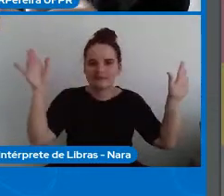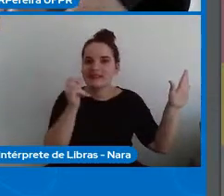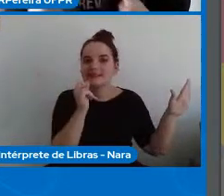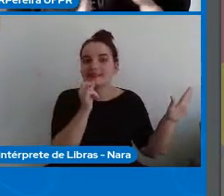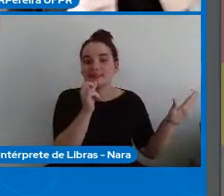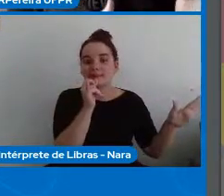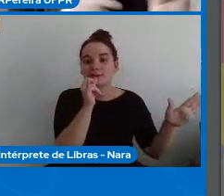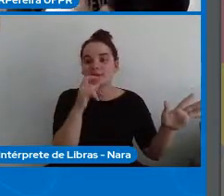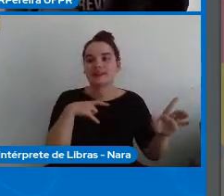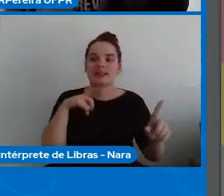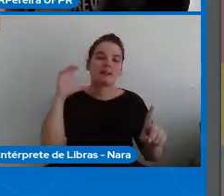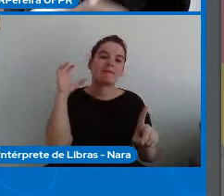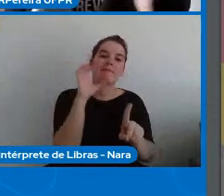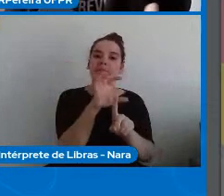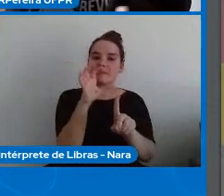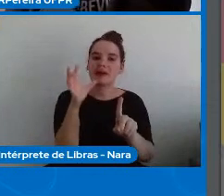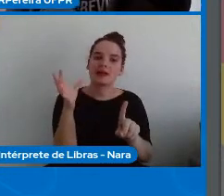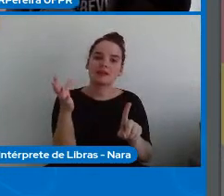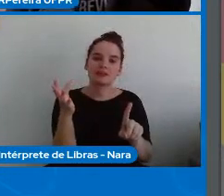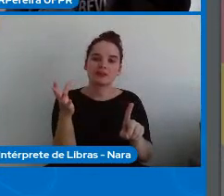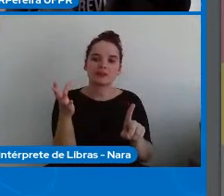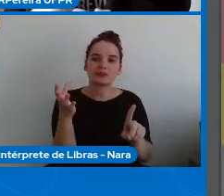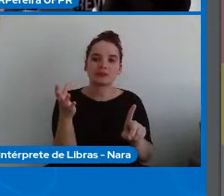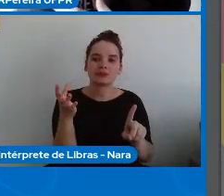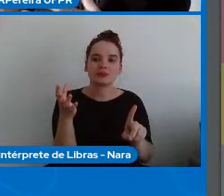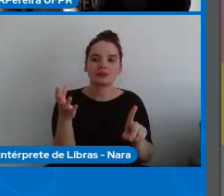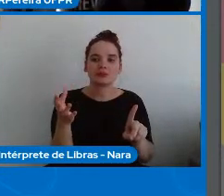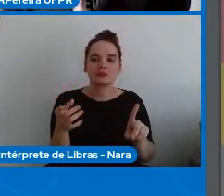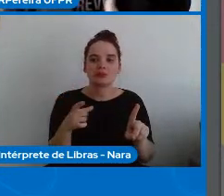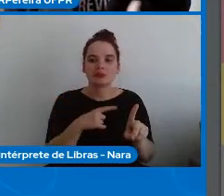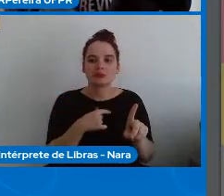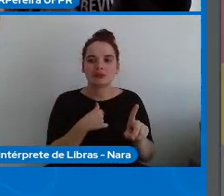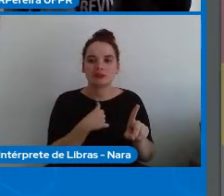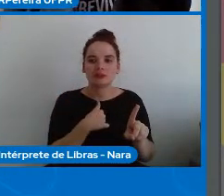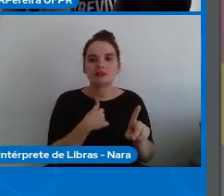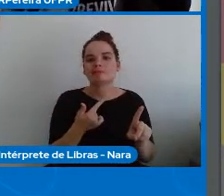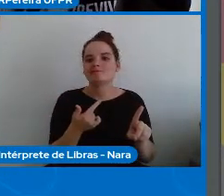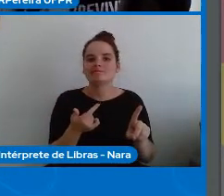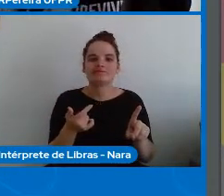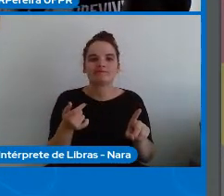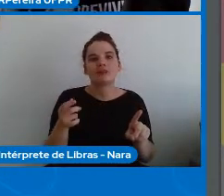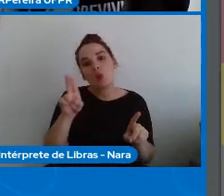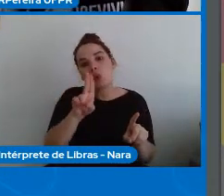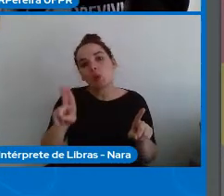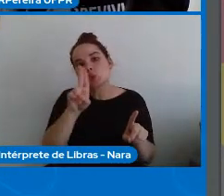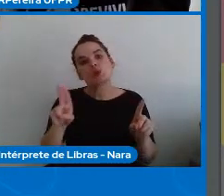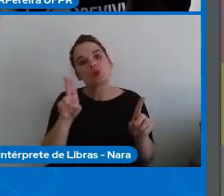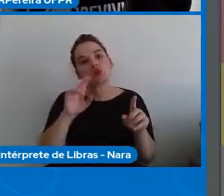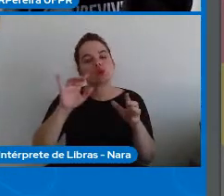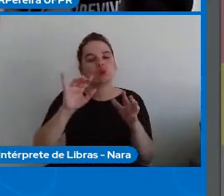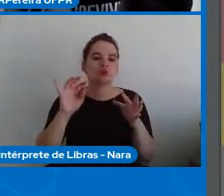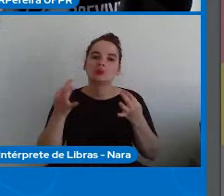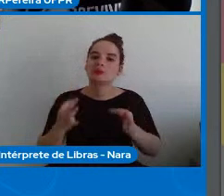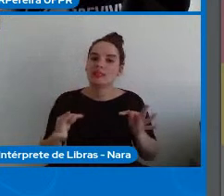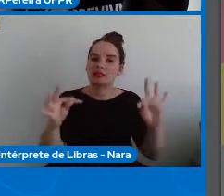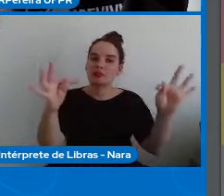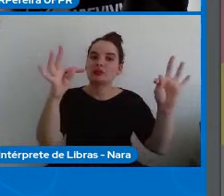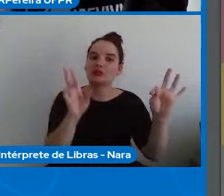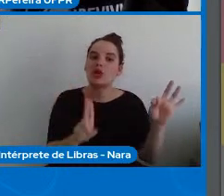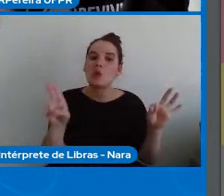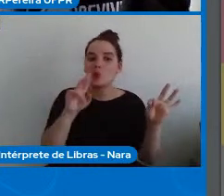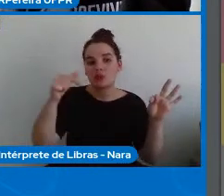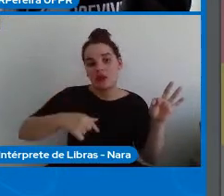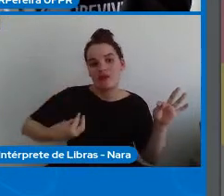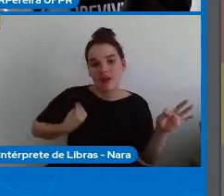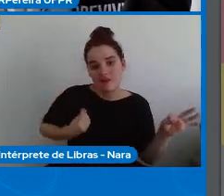impactos que a introdução, que a disponibilização ou que o uso de tecnologias computacionais tem desencadeado na nossa vida.